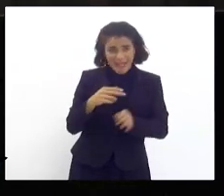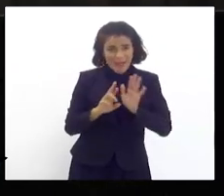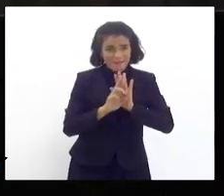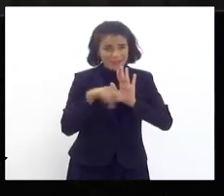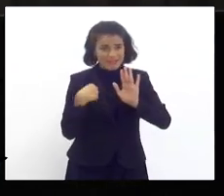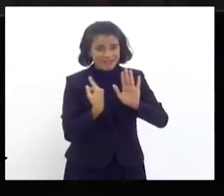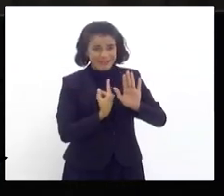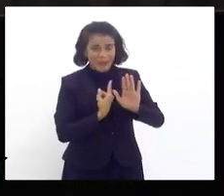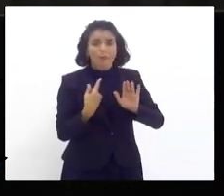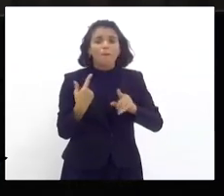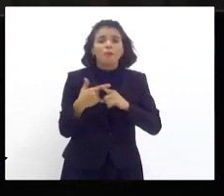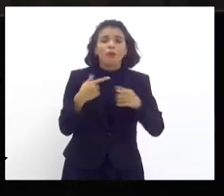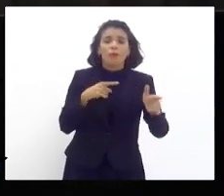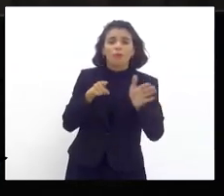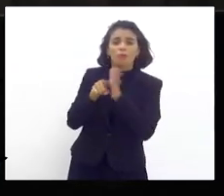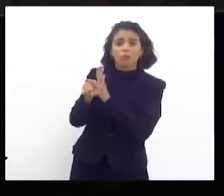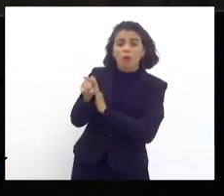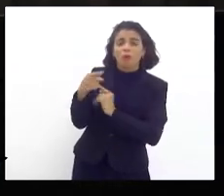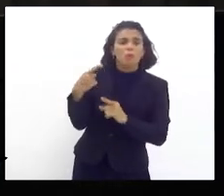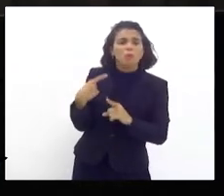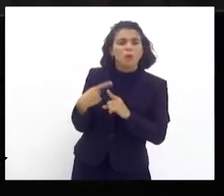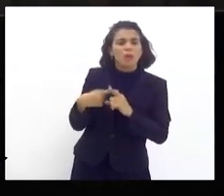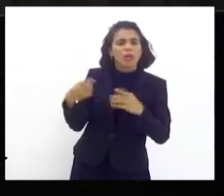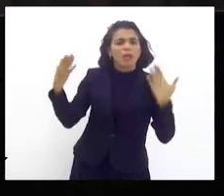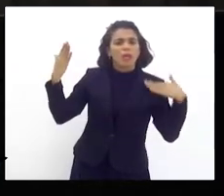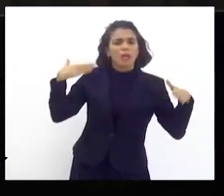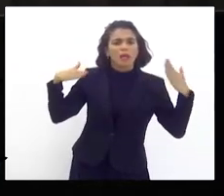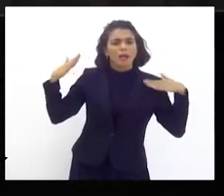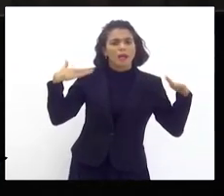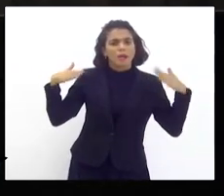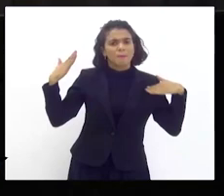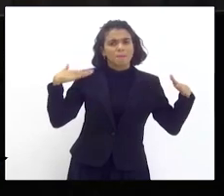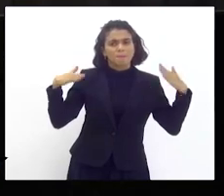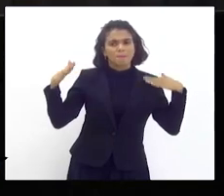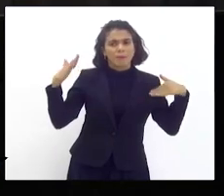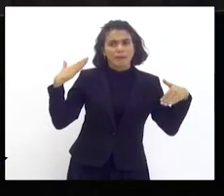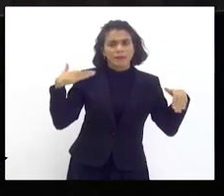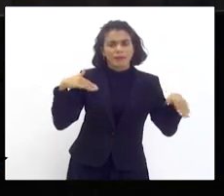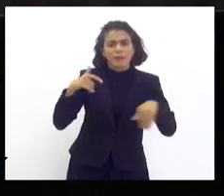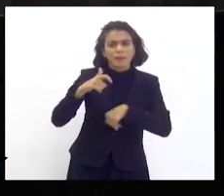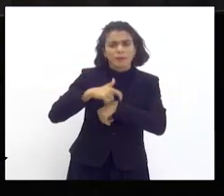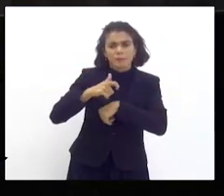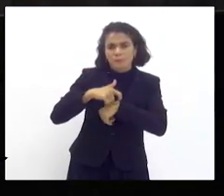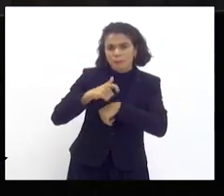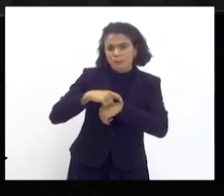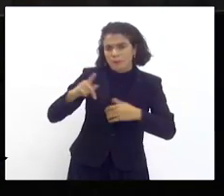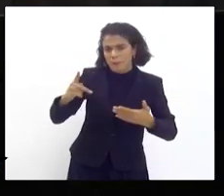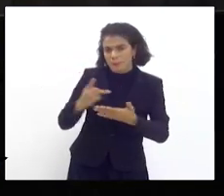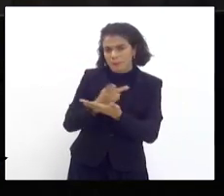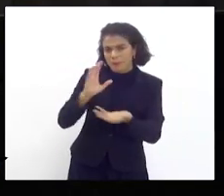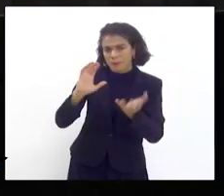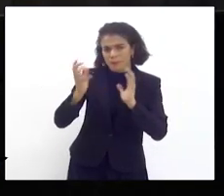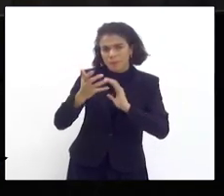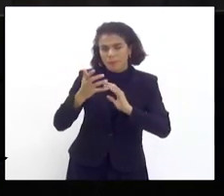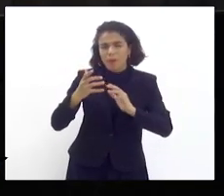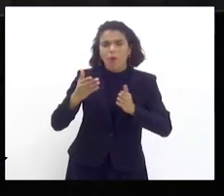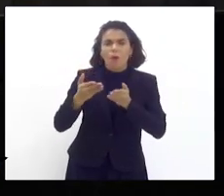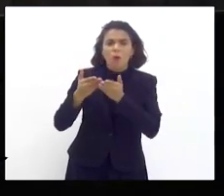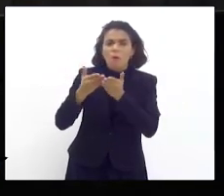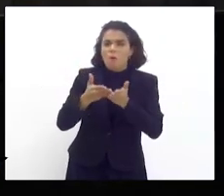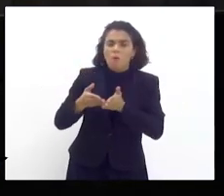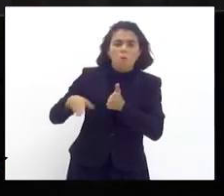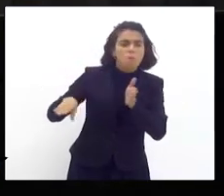porque eu fiz um questionamento do porquê a Marinha, no momento que aconteceu um incidente com esse navio